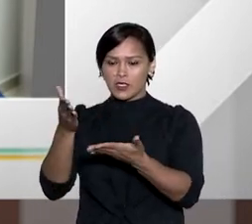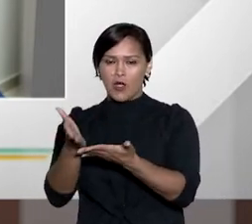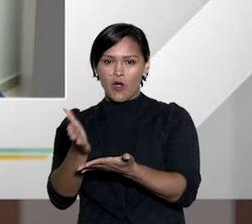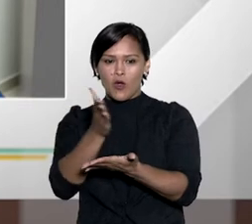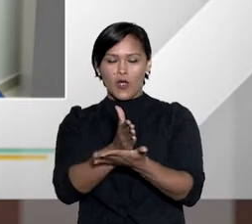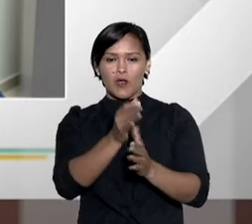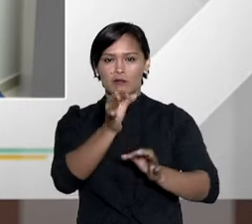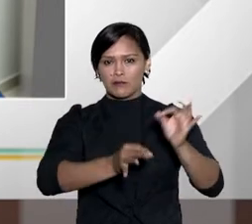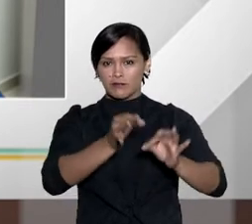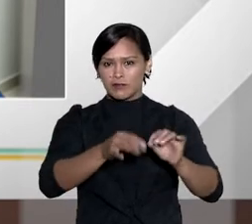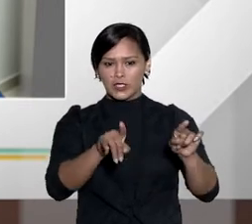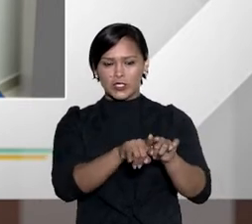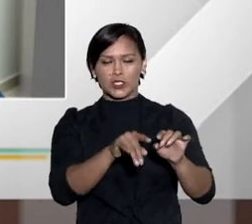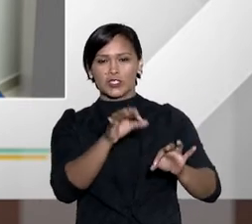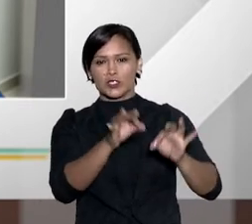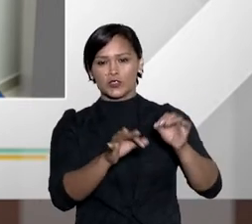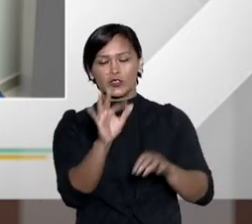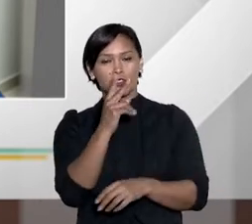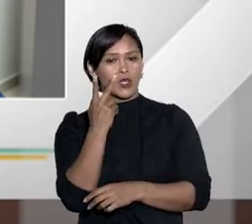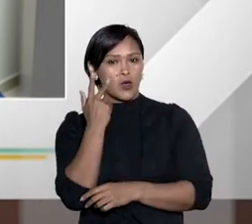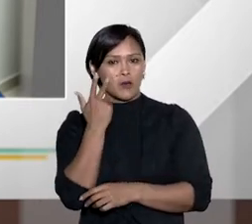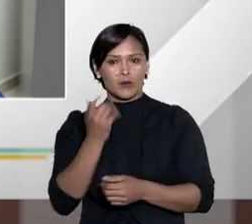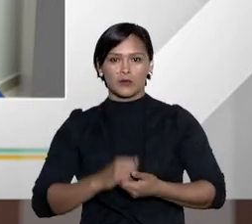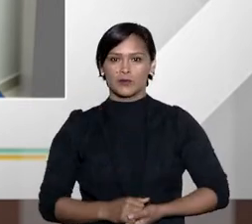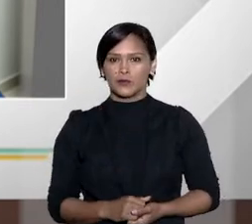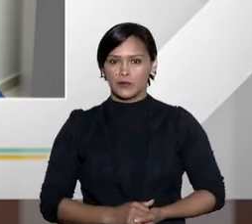de um processo que tramita na justiça comum?